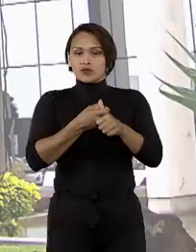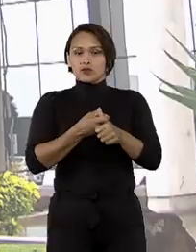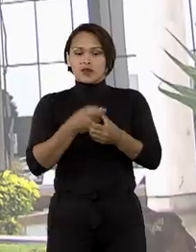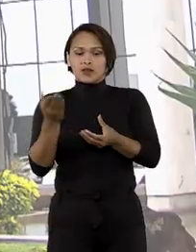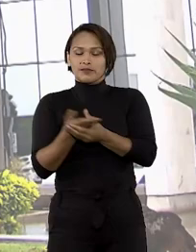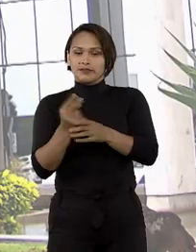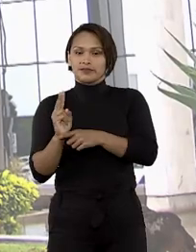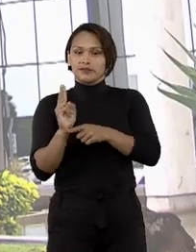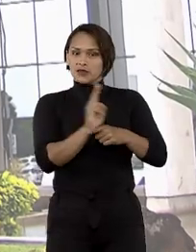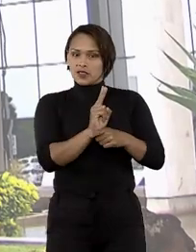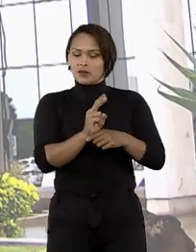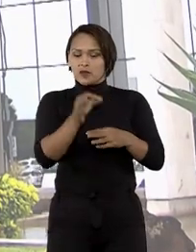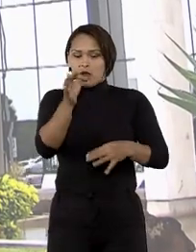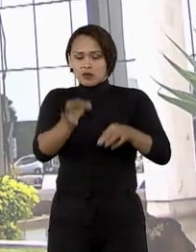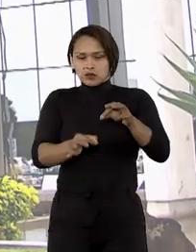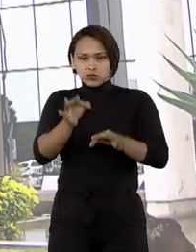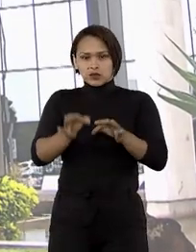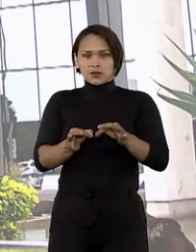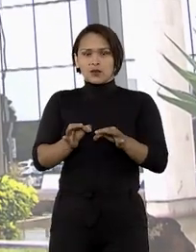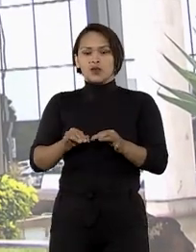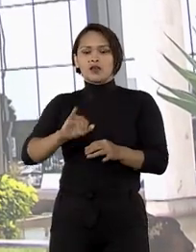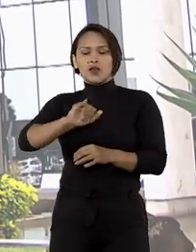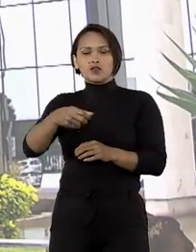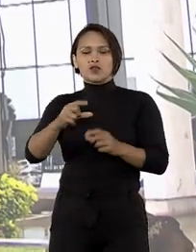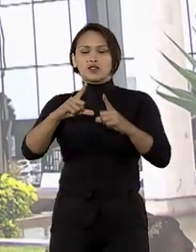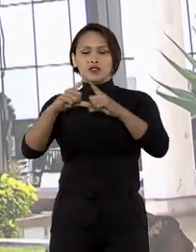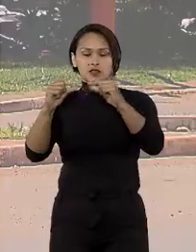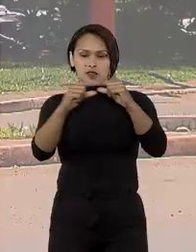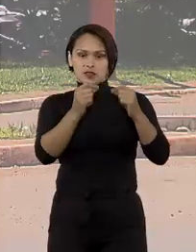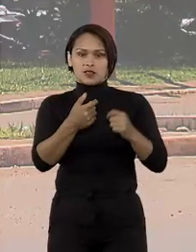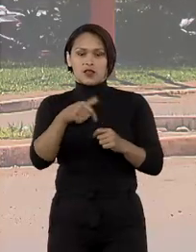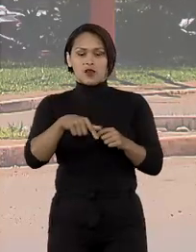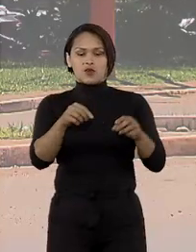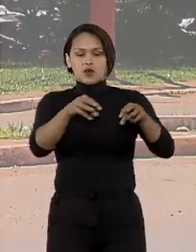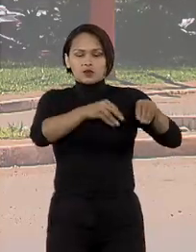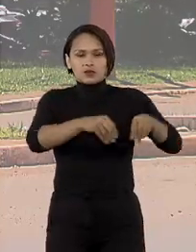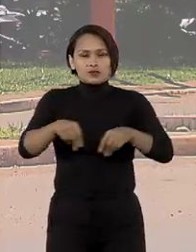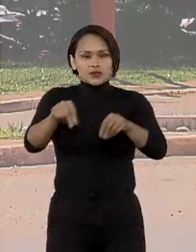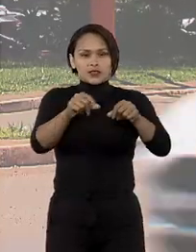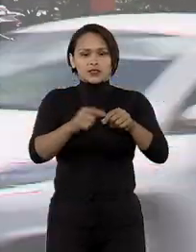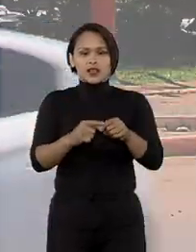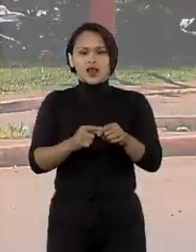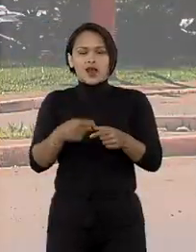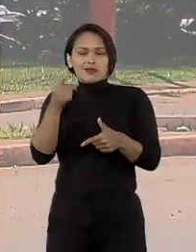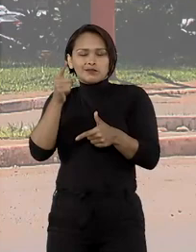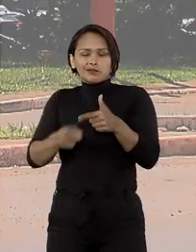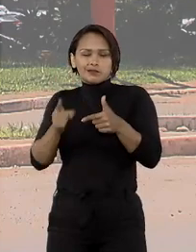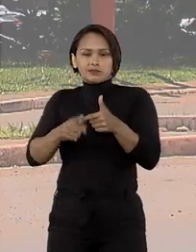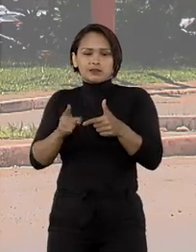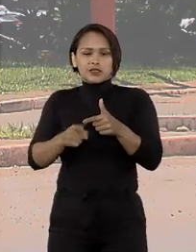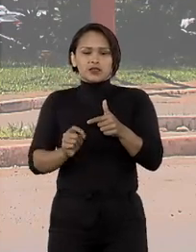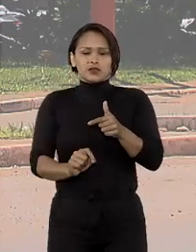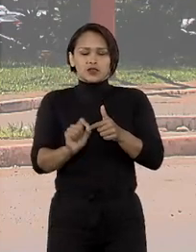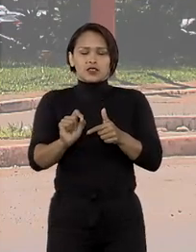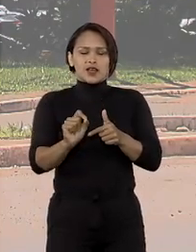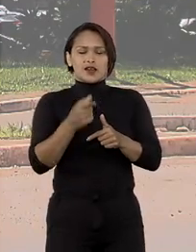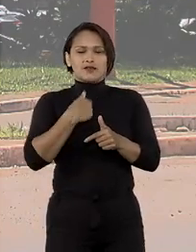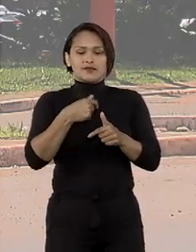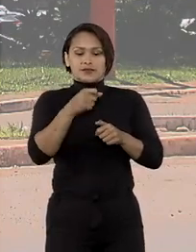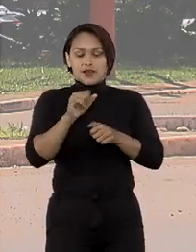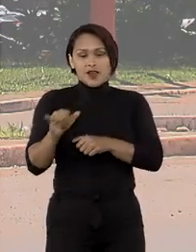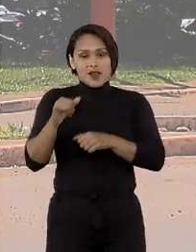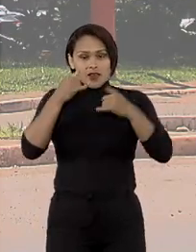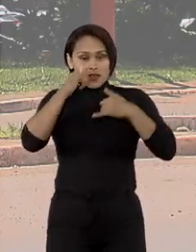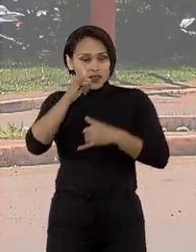suspendeu uma liminar do Tribunal de Justiça do Distrito Federal e dos Territórios que prejudicava o andamento do processo de privatização da SEB